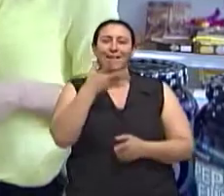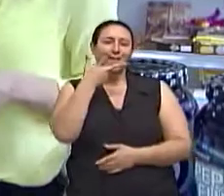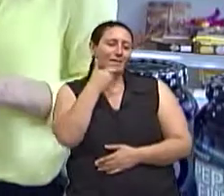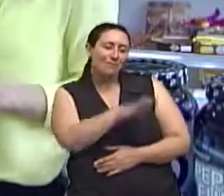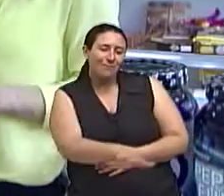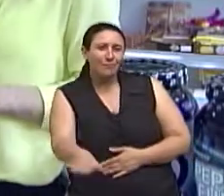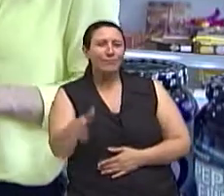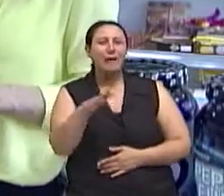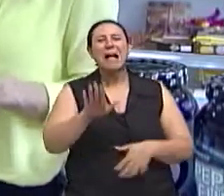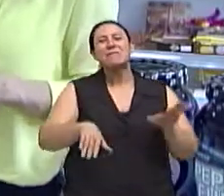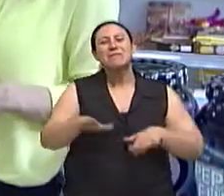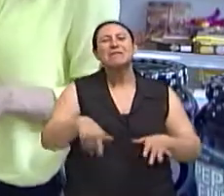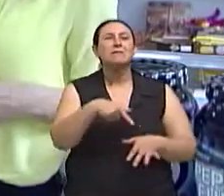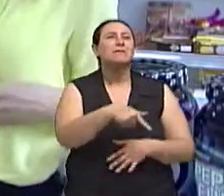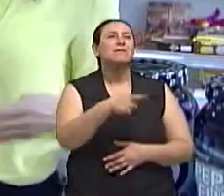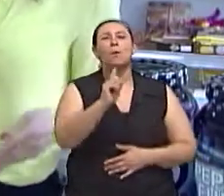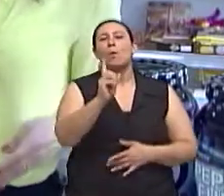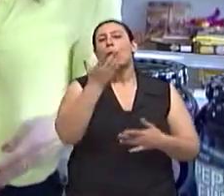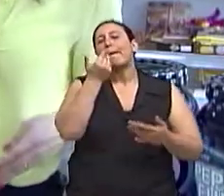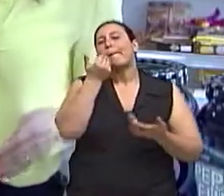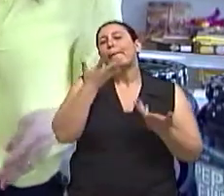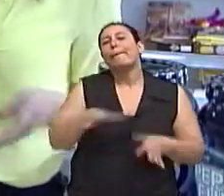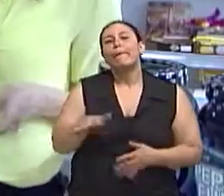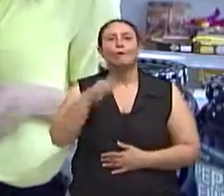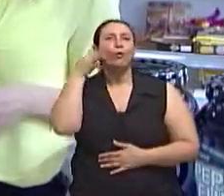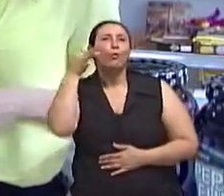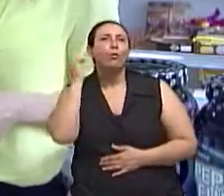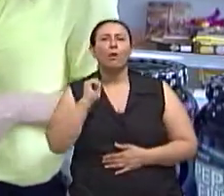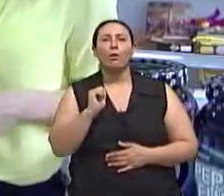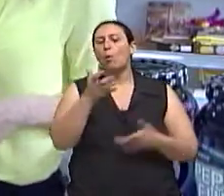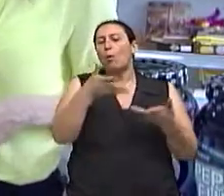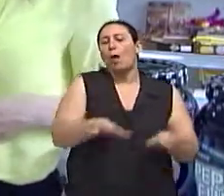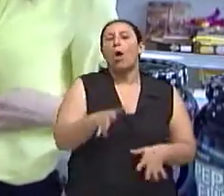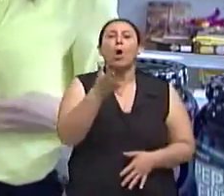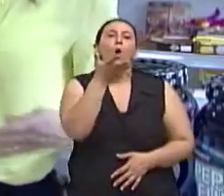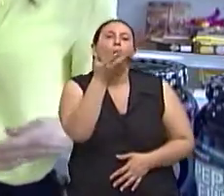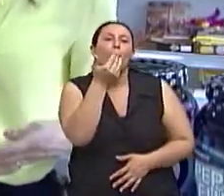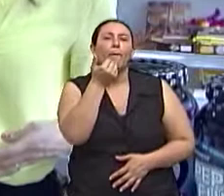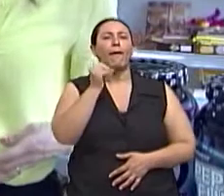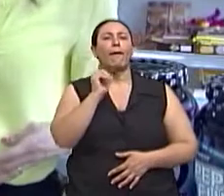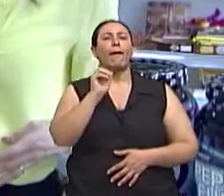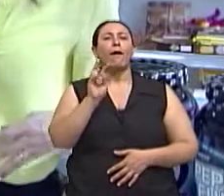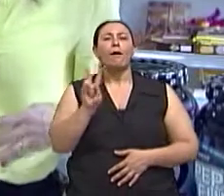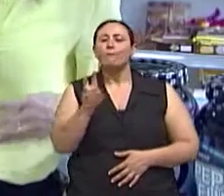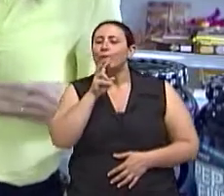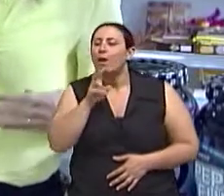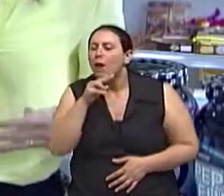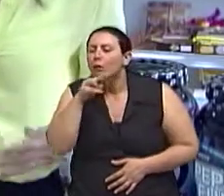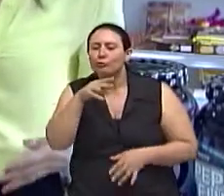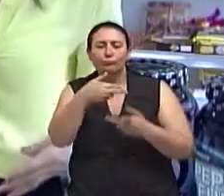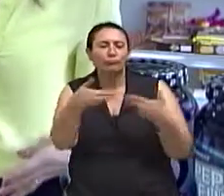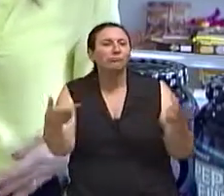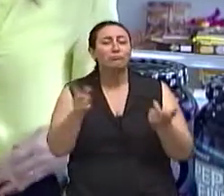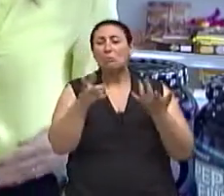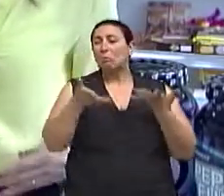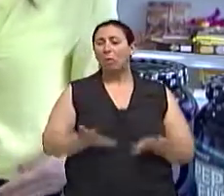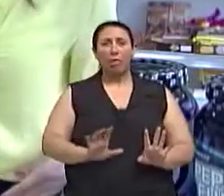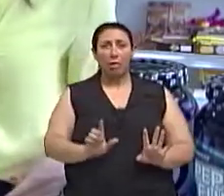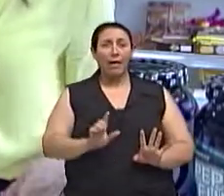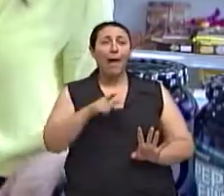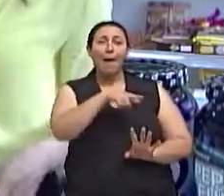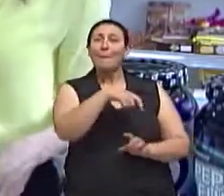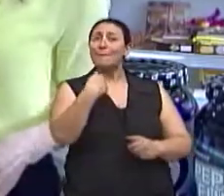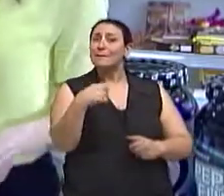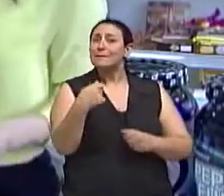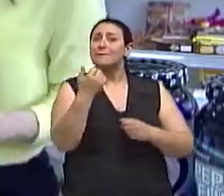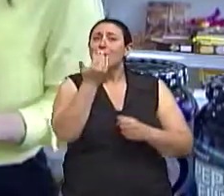não comendo frutas e vegetais. Então, nesses casos, quando a criança não consome quantidades adequadas desses